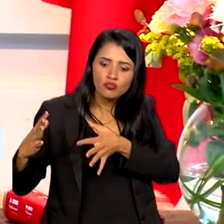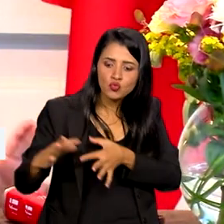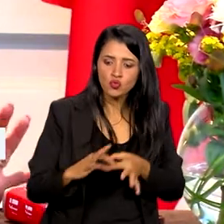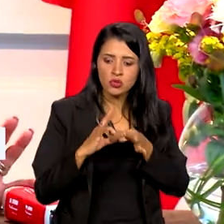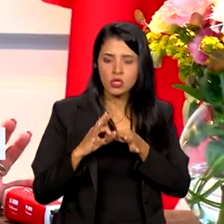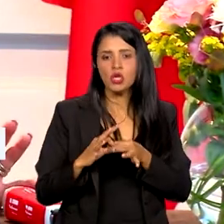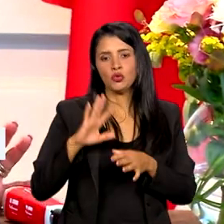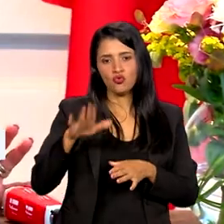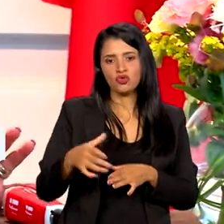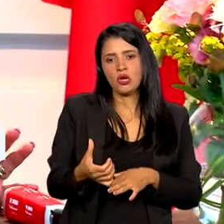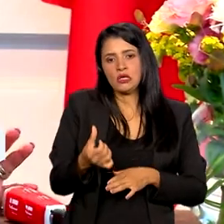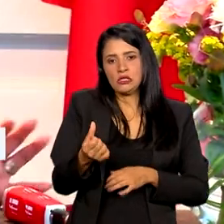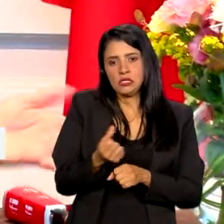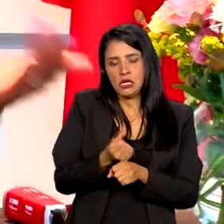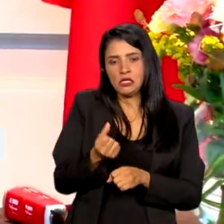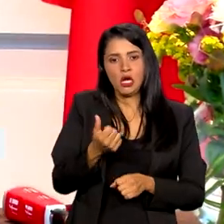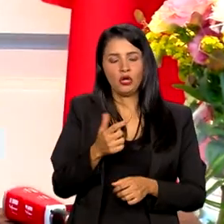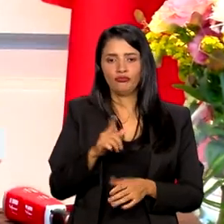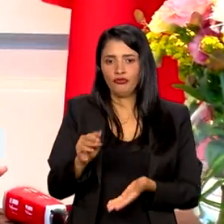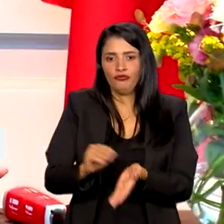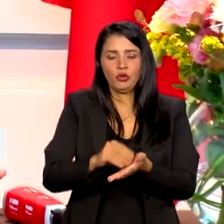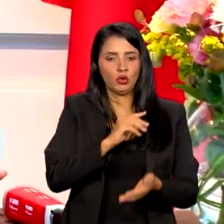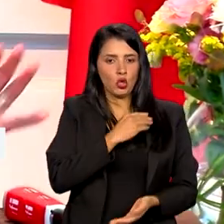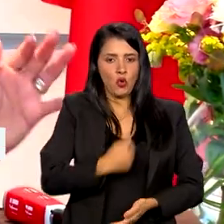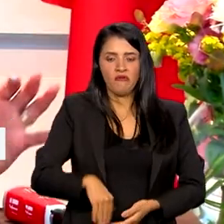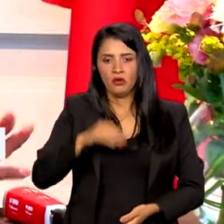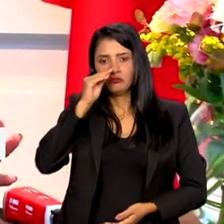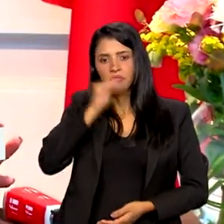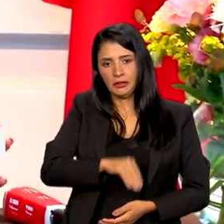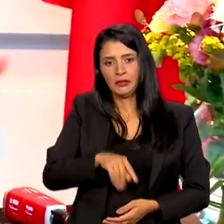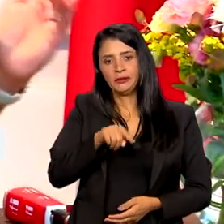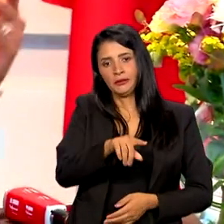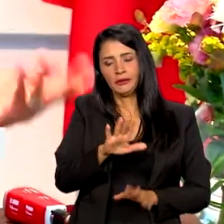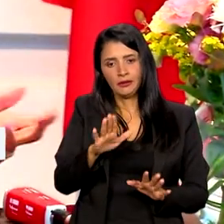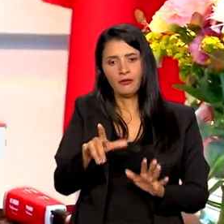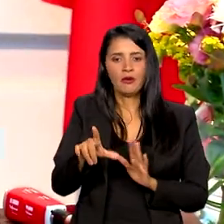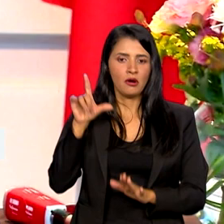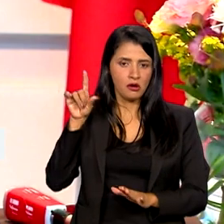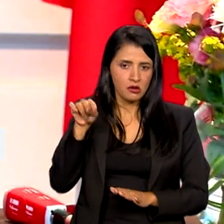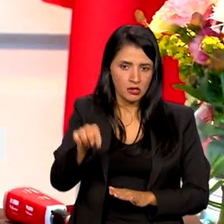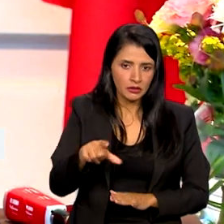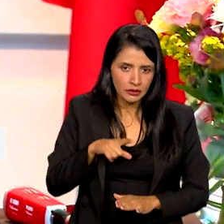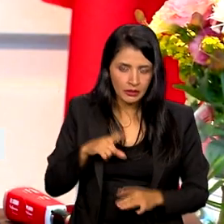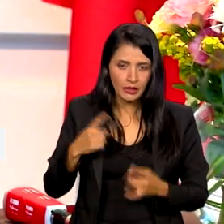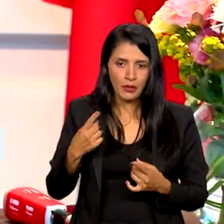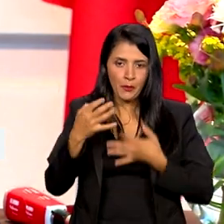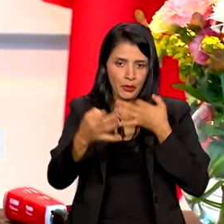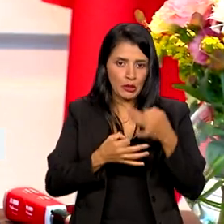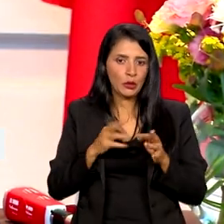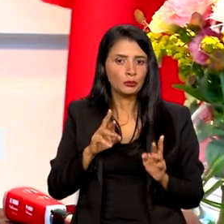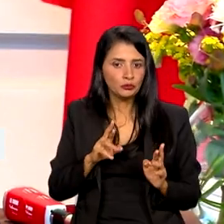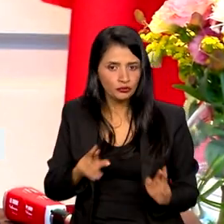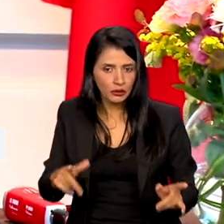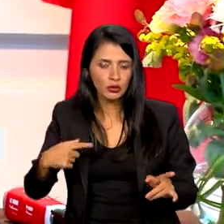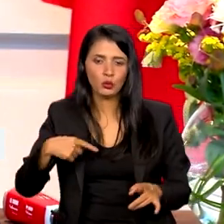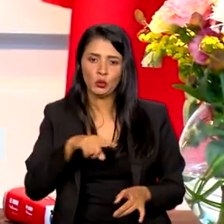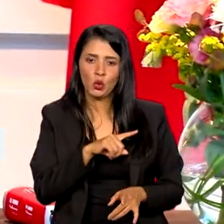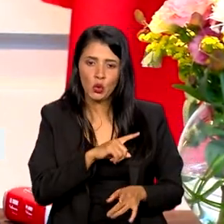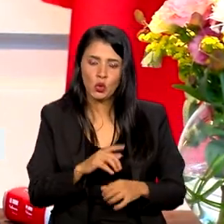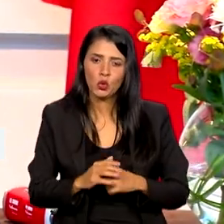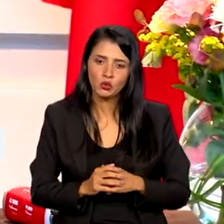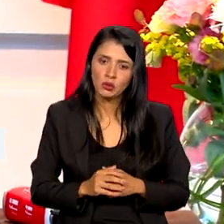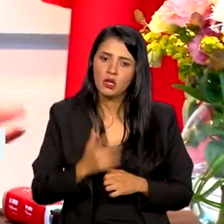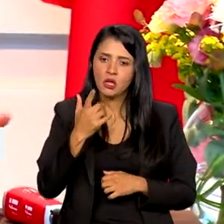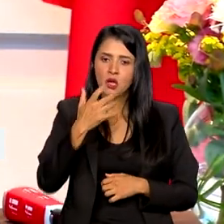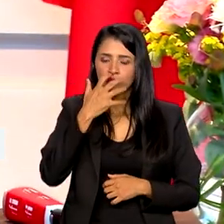por seis anos de desgoverno e descaso com quem aqui estava, que se tinha posicionamentos políticos diferentes. E eu me